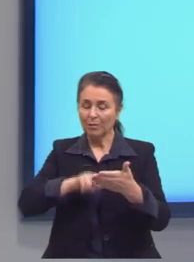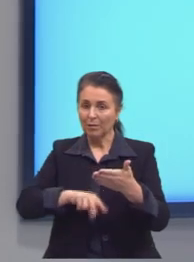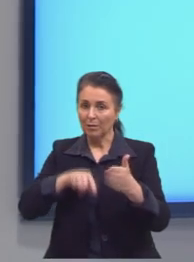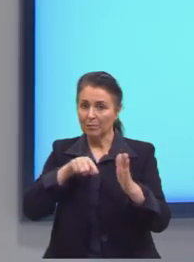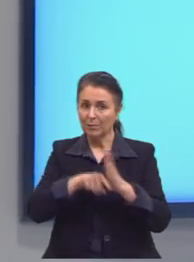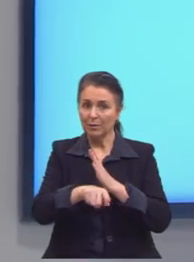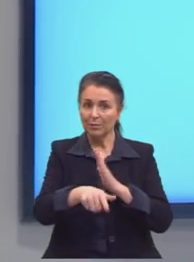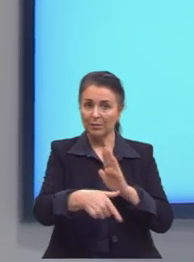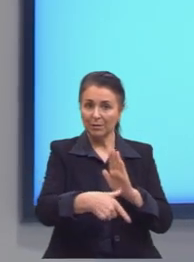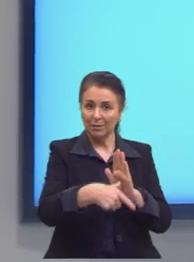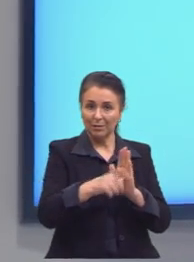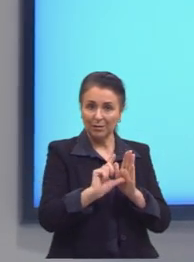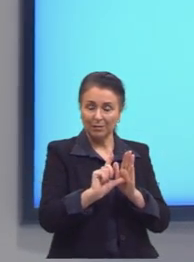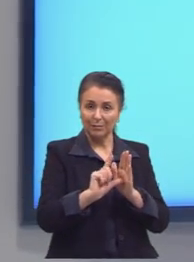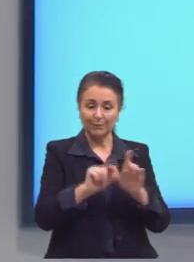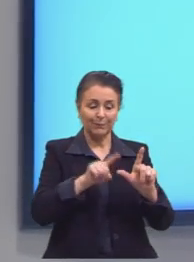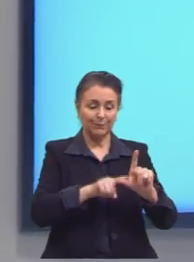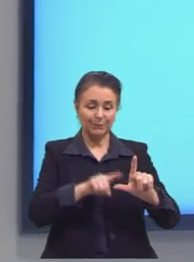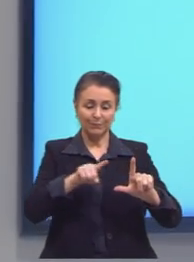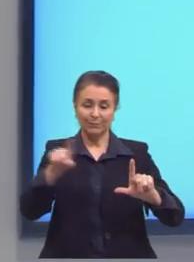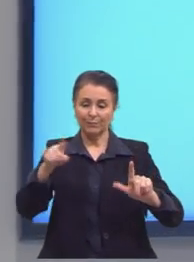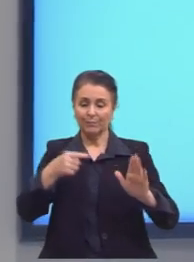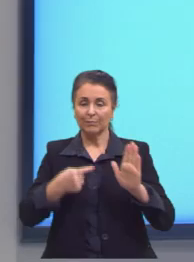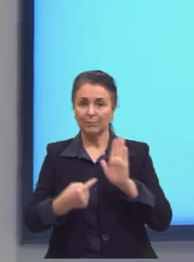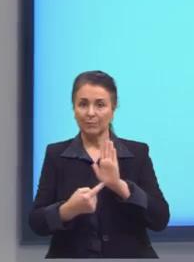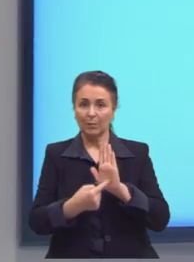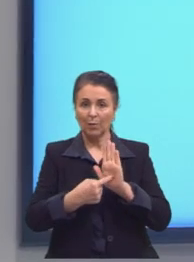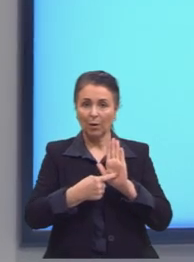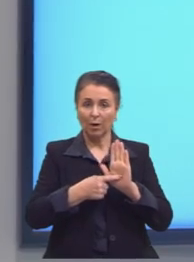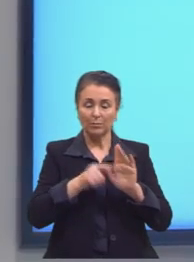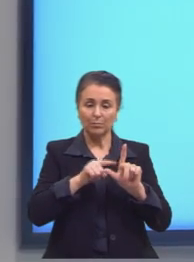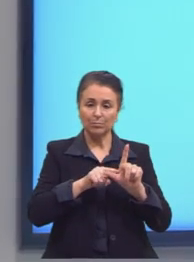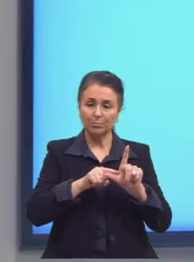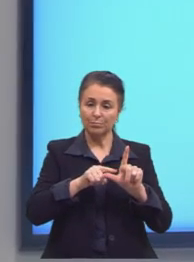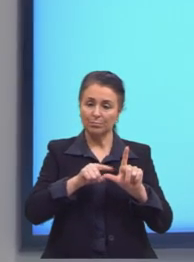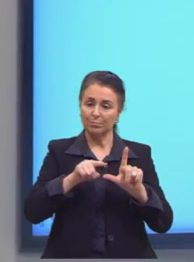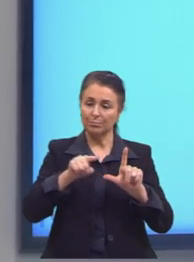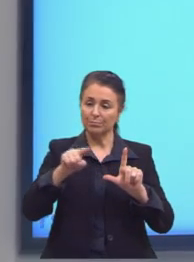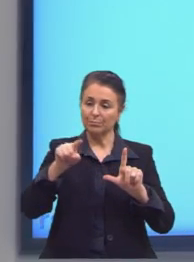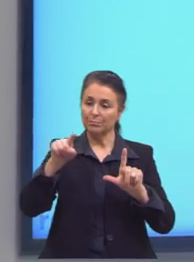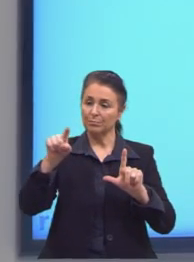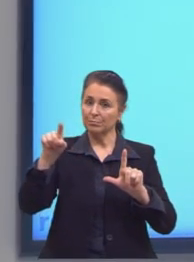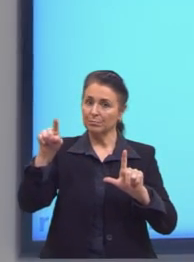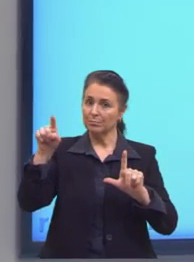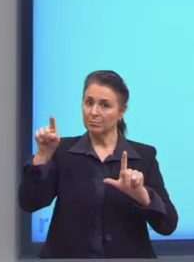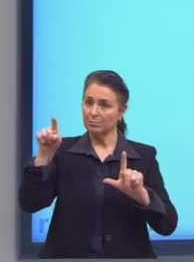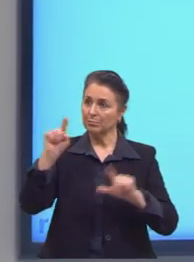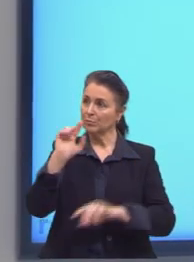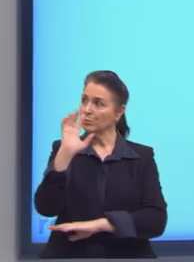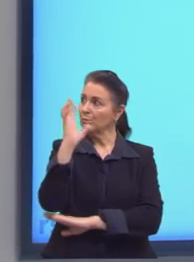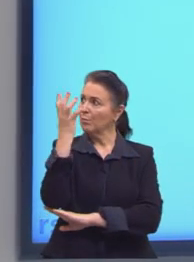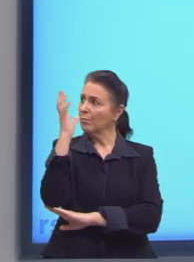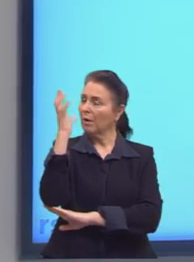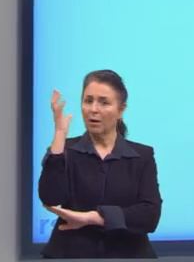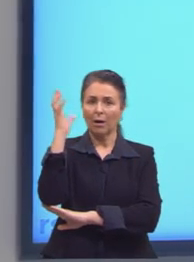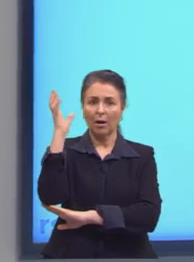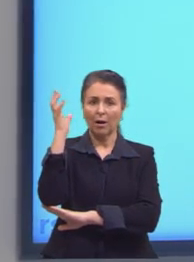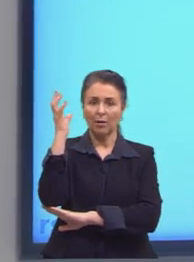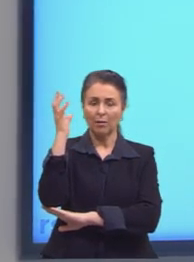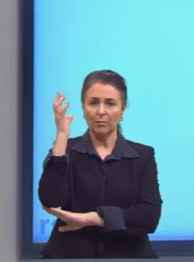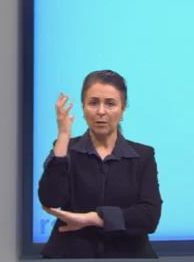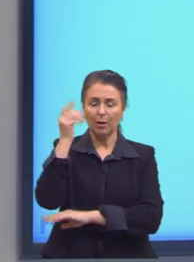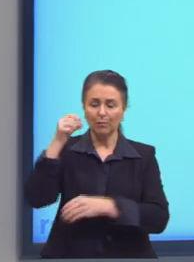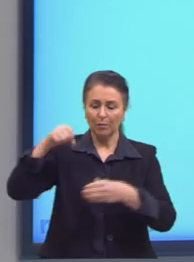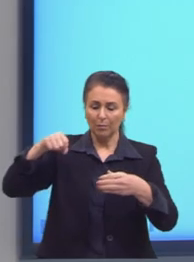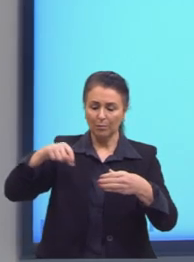questão. O gráfico, ele apresenta a evolução do crescimento de uma determinada árvore plantada a partir de uma